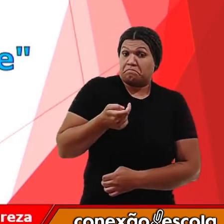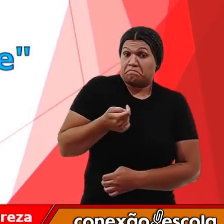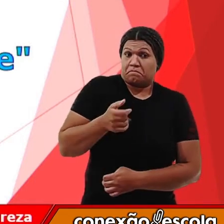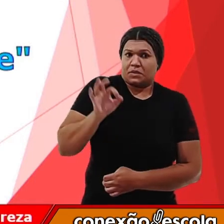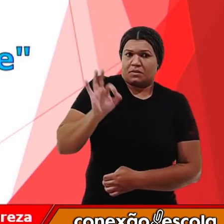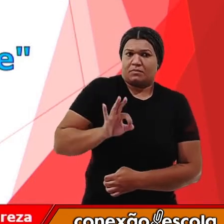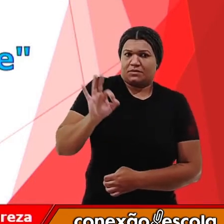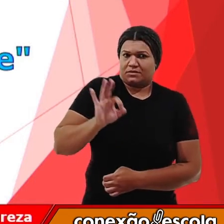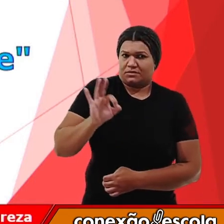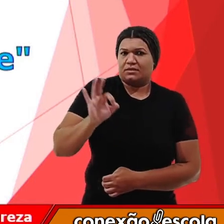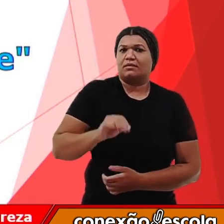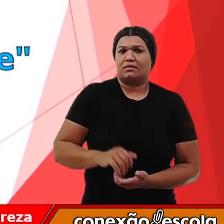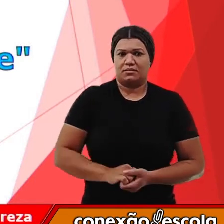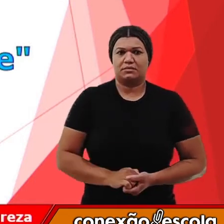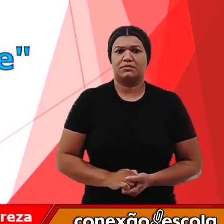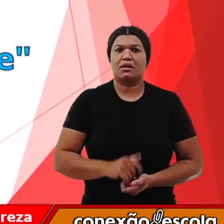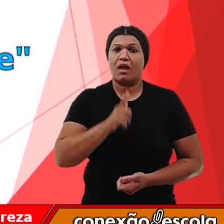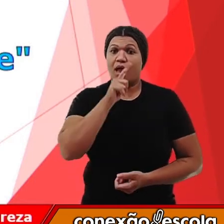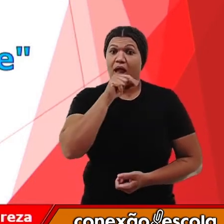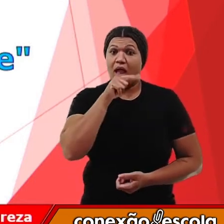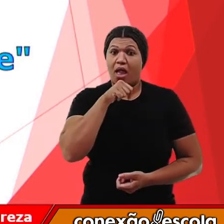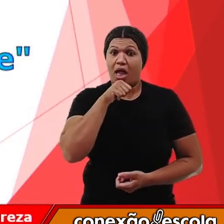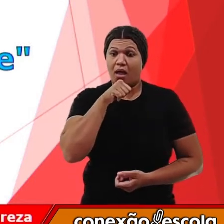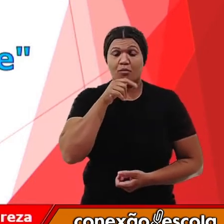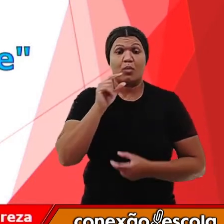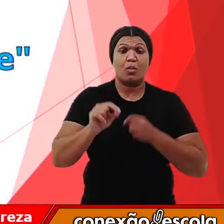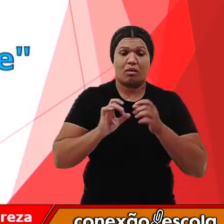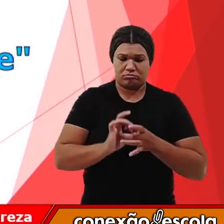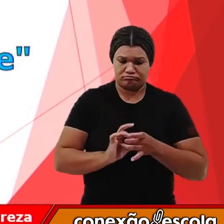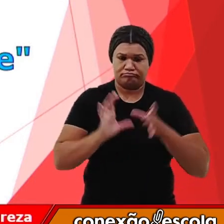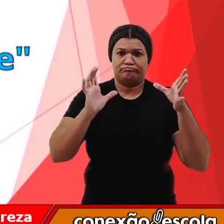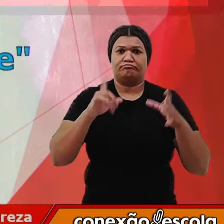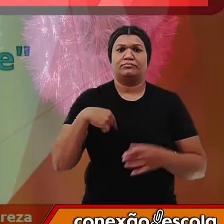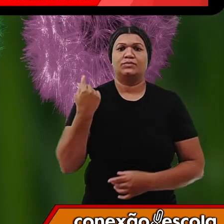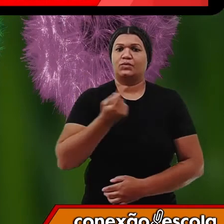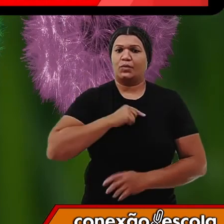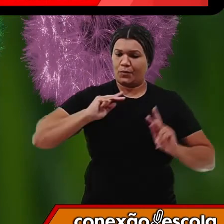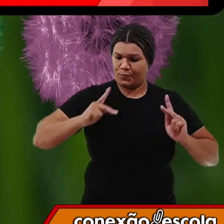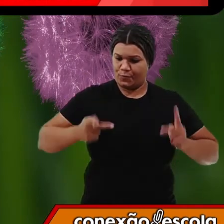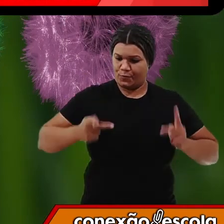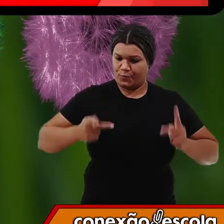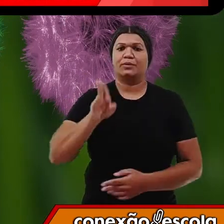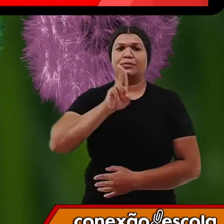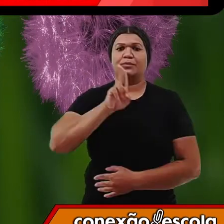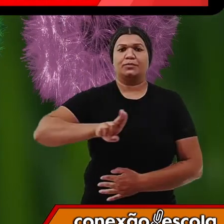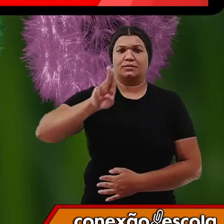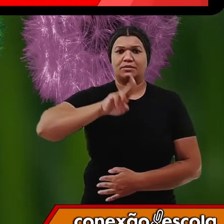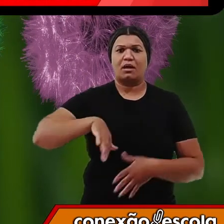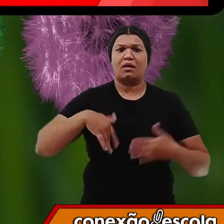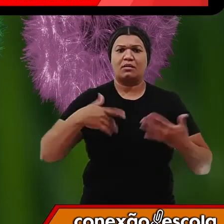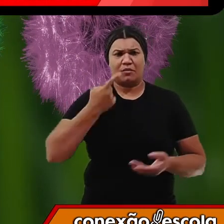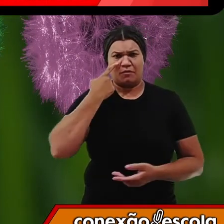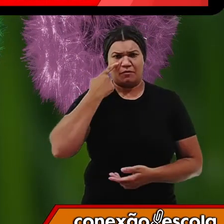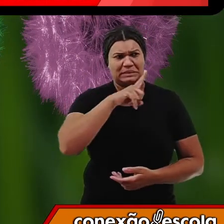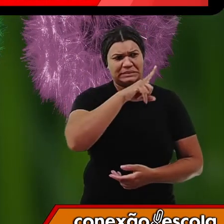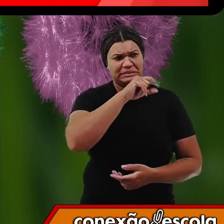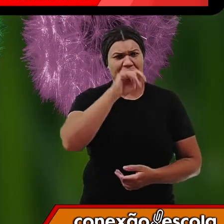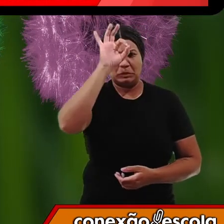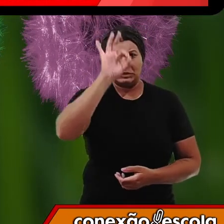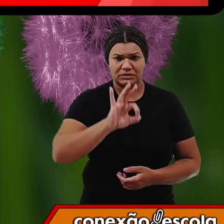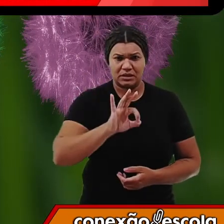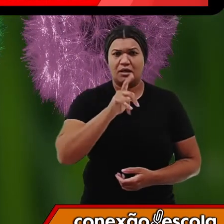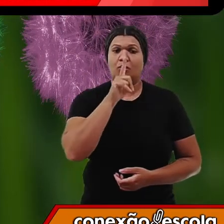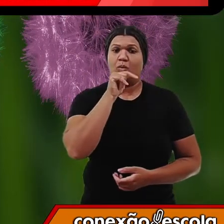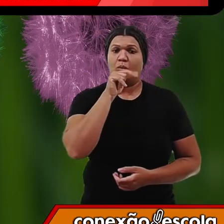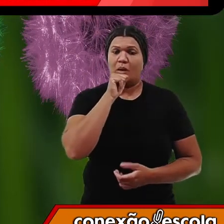que é a água disponível para consumo humano. Então dentro daquela porcentagem enorme de água que nós